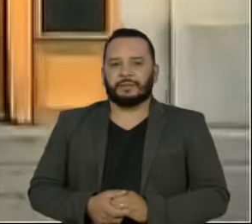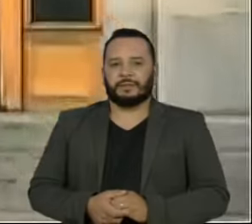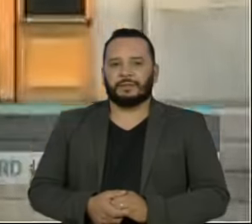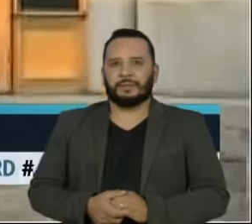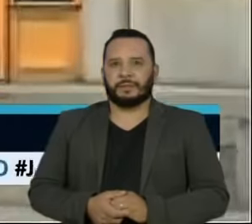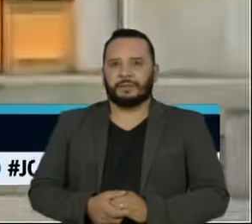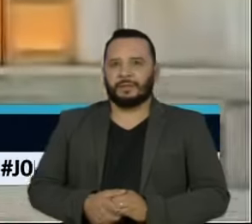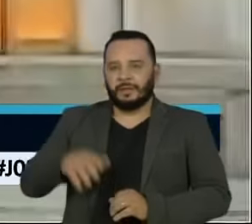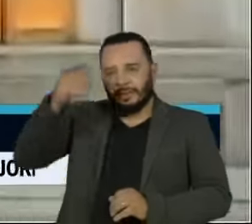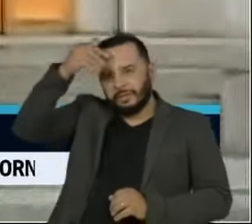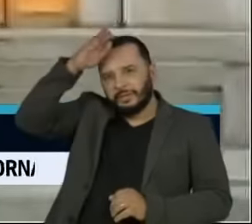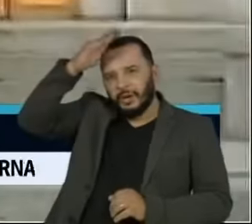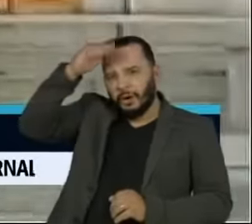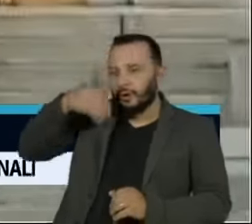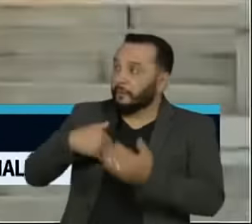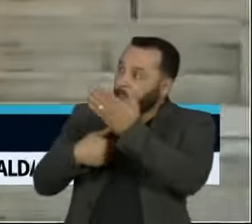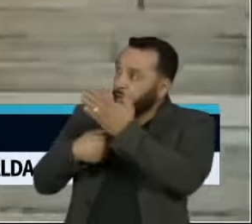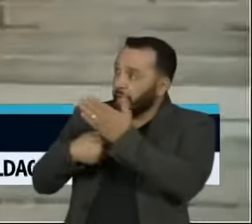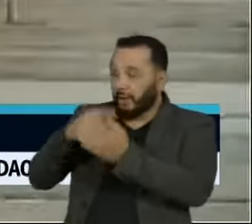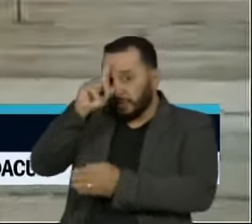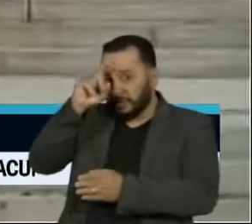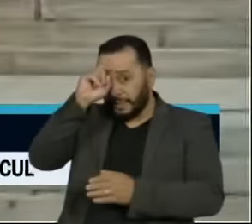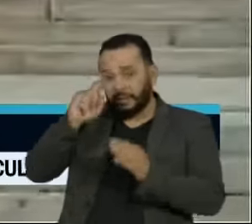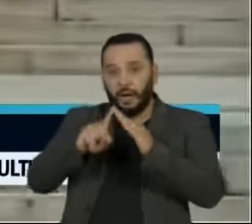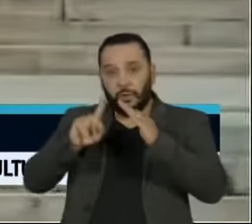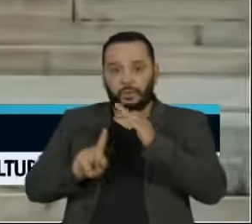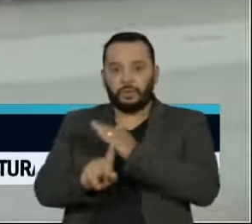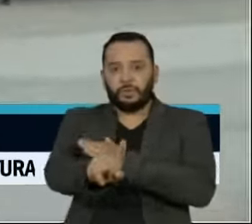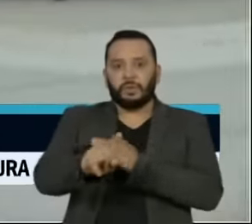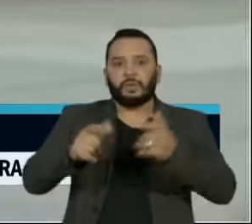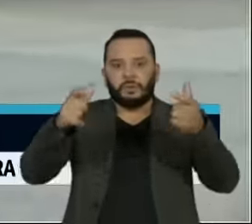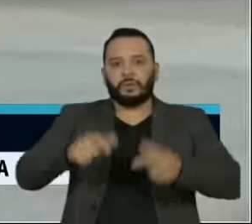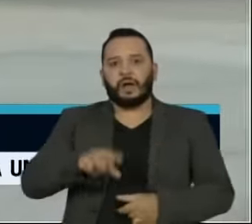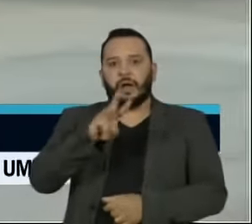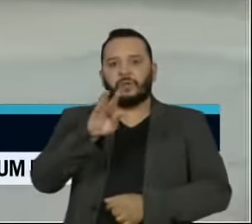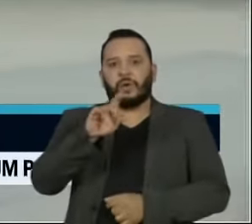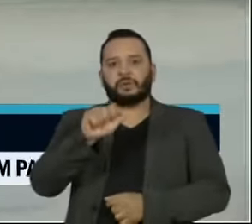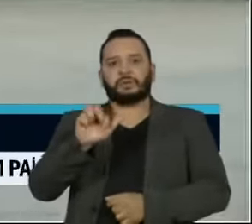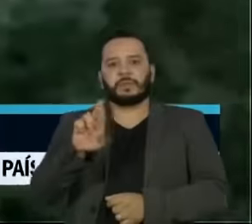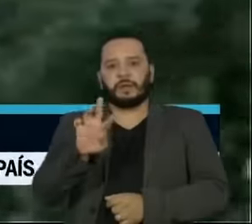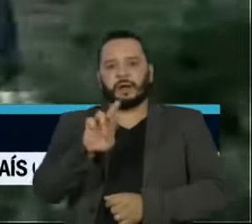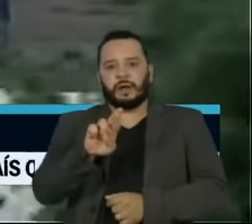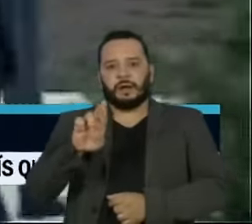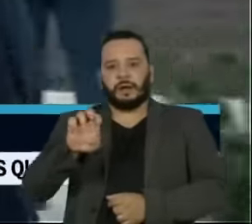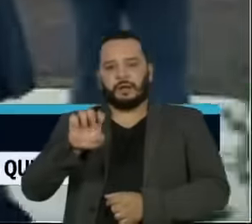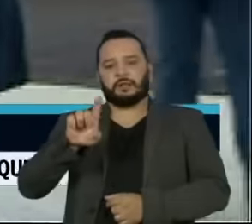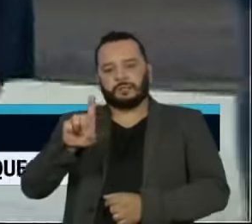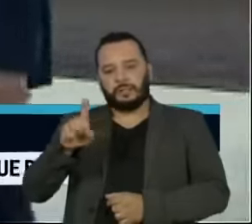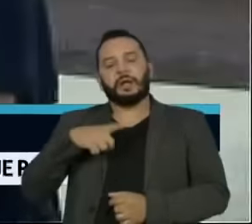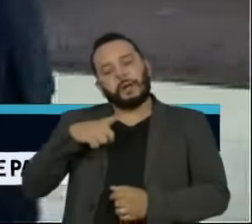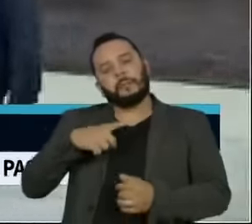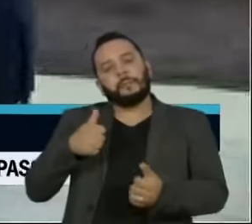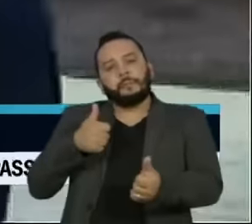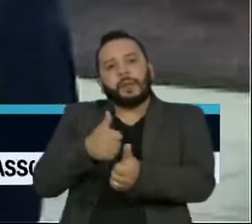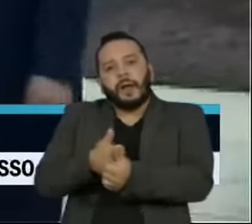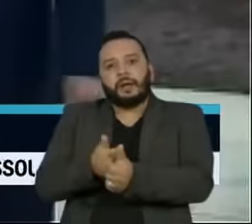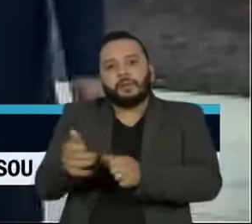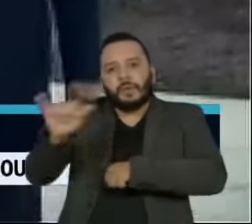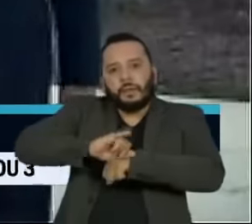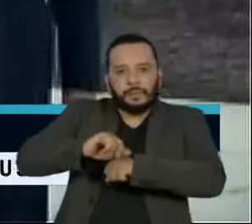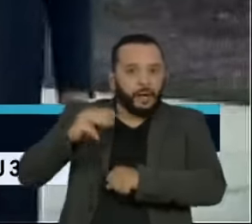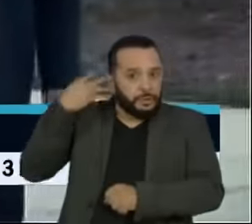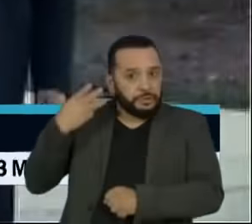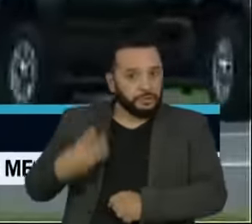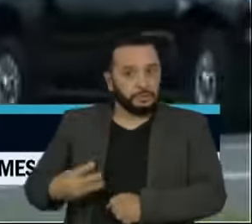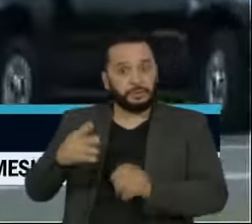Trump teve alta do Centro Médico Militar Walter Reed, perto da capital Washington. Pouco depois, das sete e meia da noite,